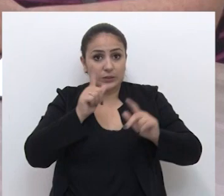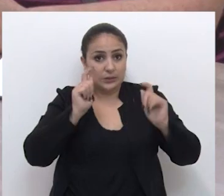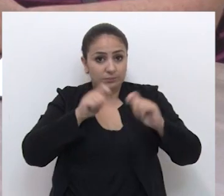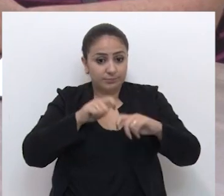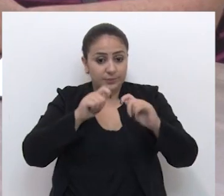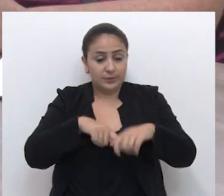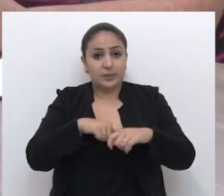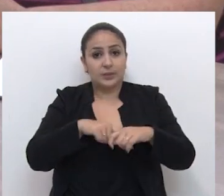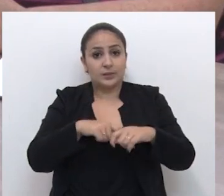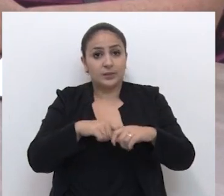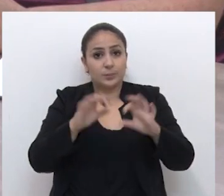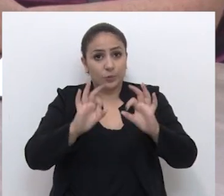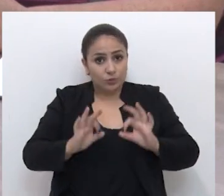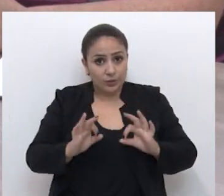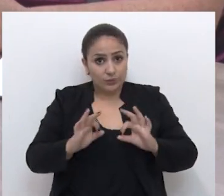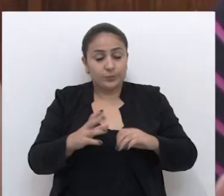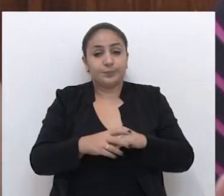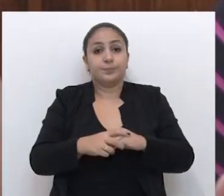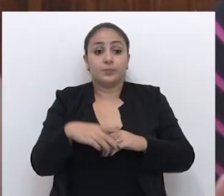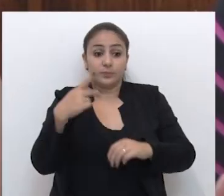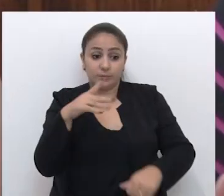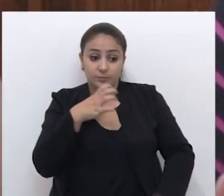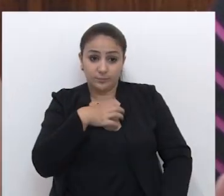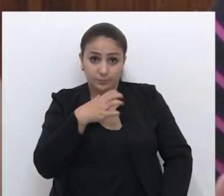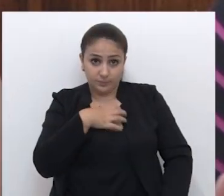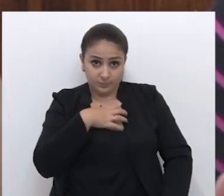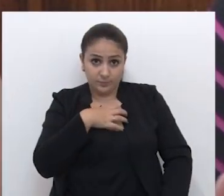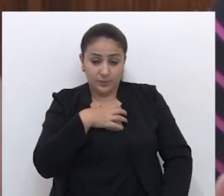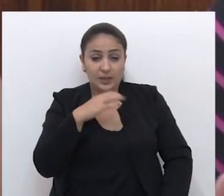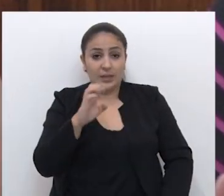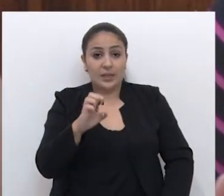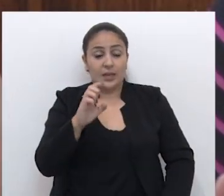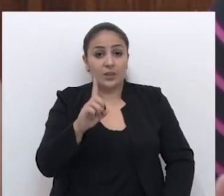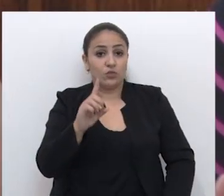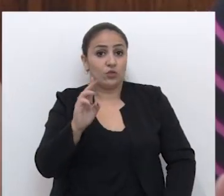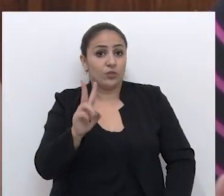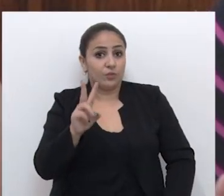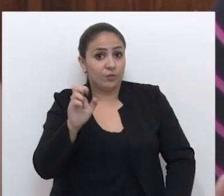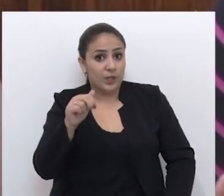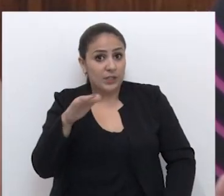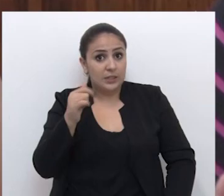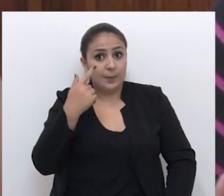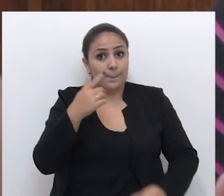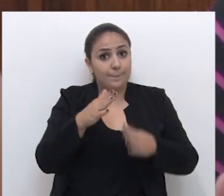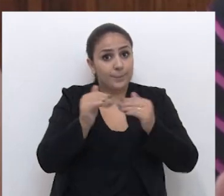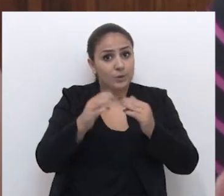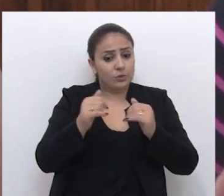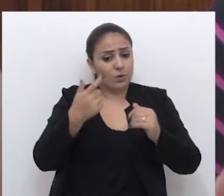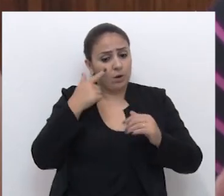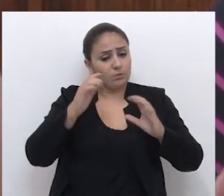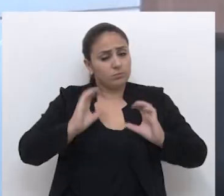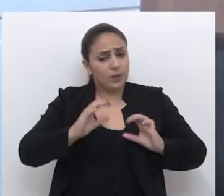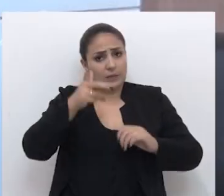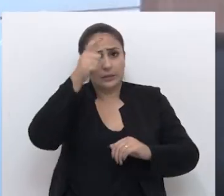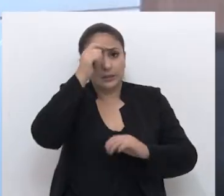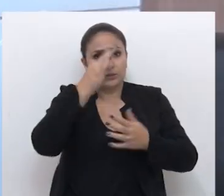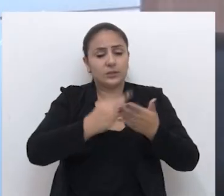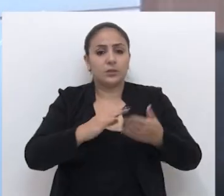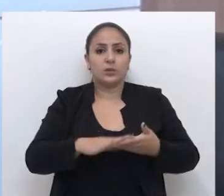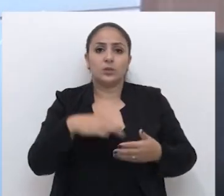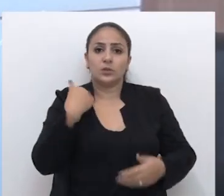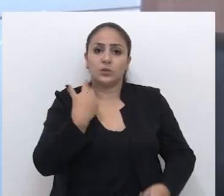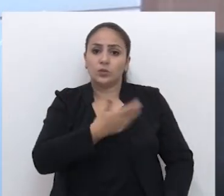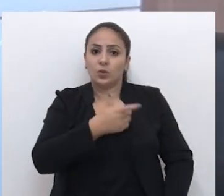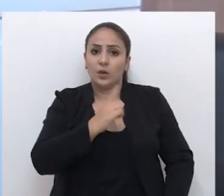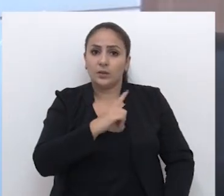comportam projetos habitacionais. Desta forma, Edivânia pediu cautela para a análise do texto. Nós temos